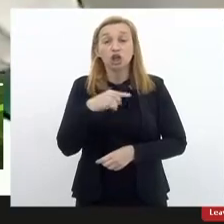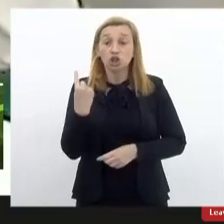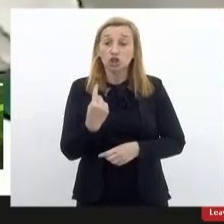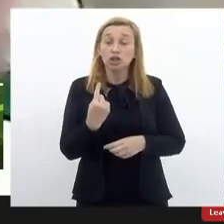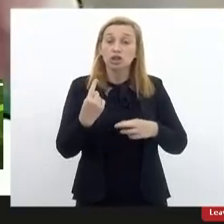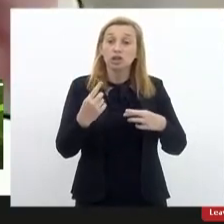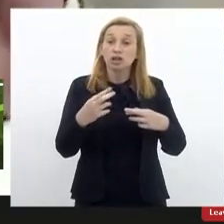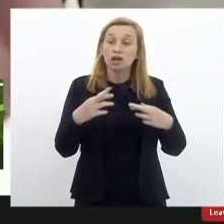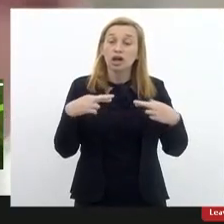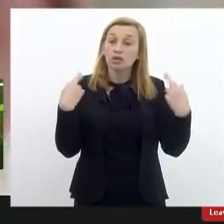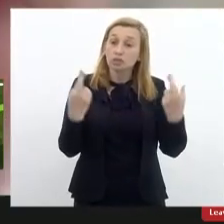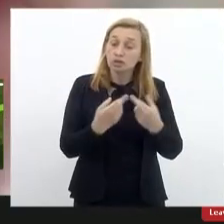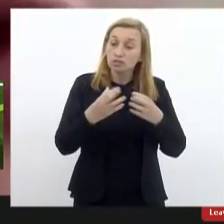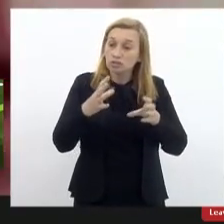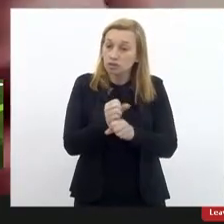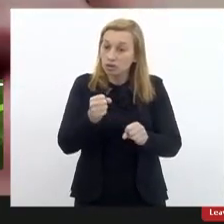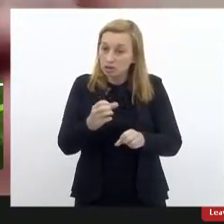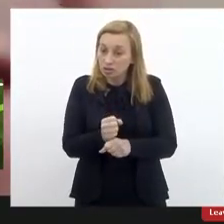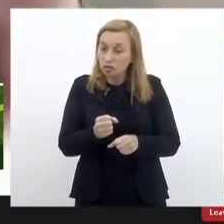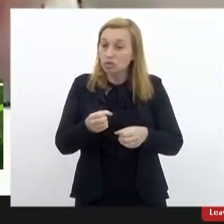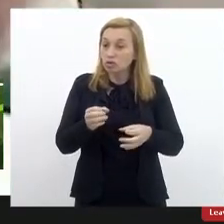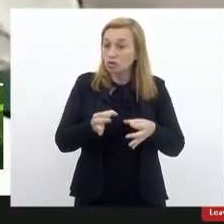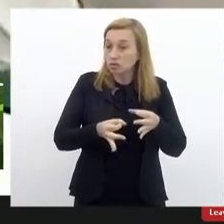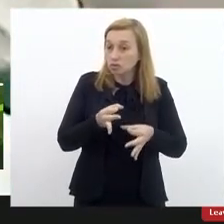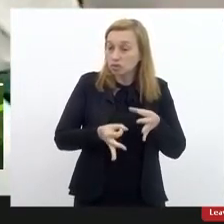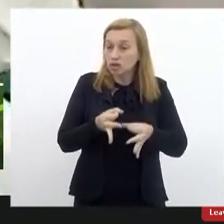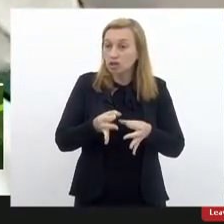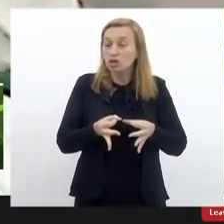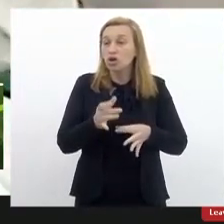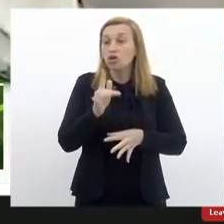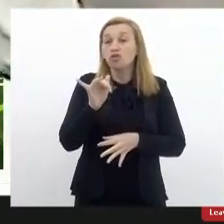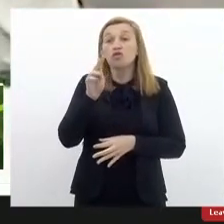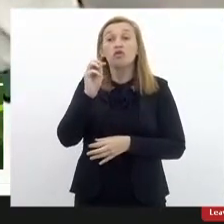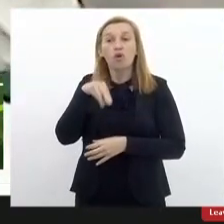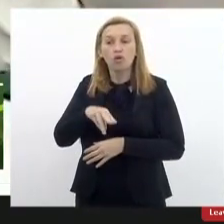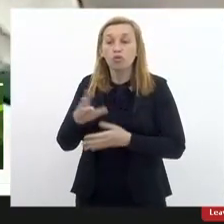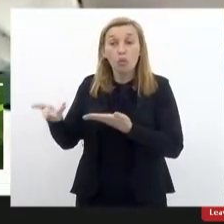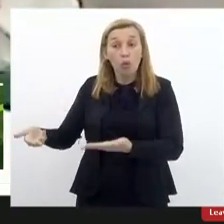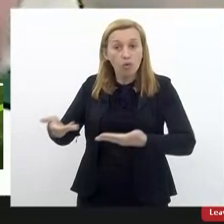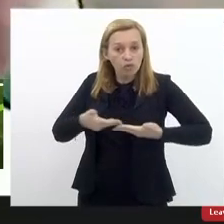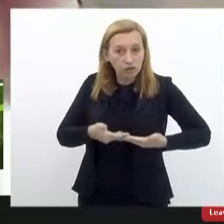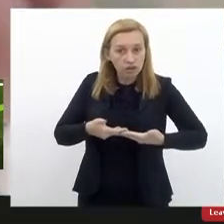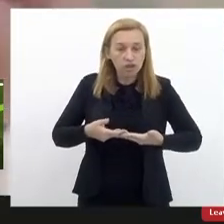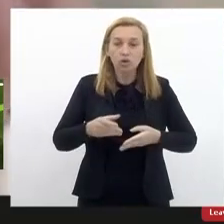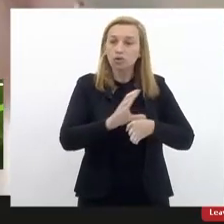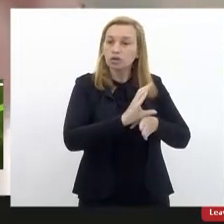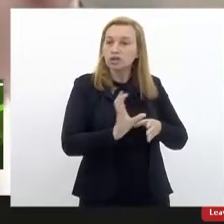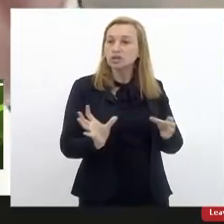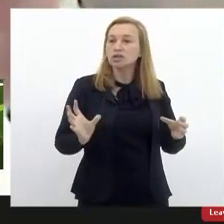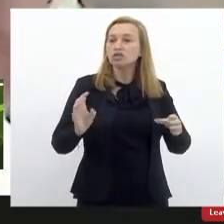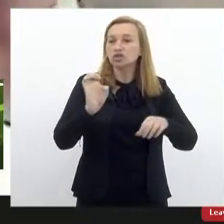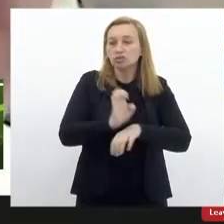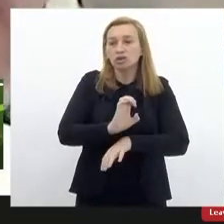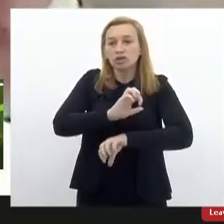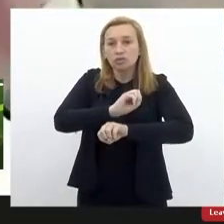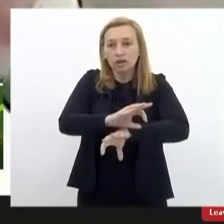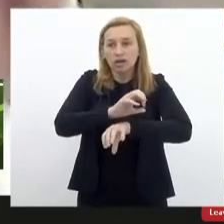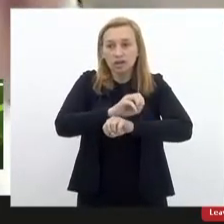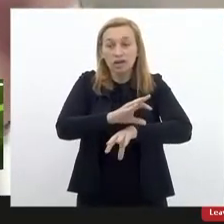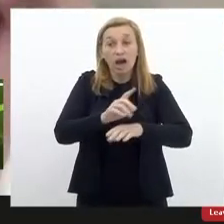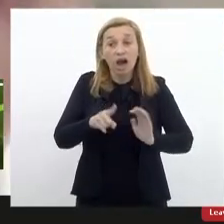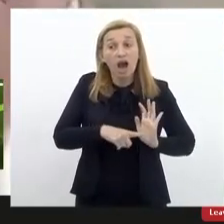de prestação de contas, o Fórum solicita, convida o Conselho Estadual de Educação a